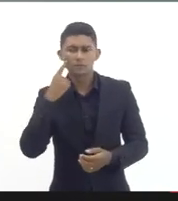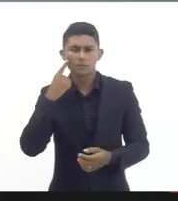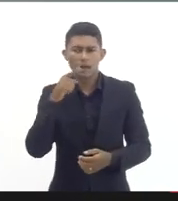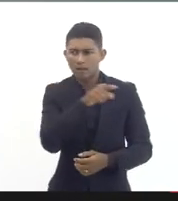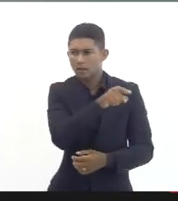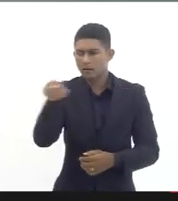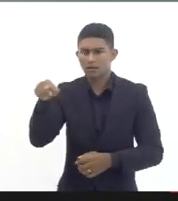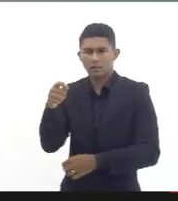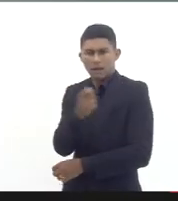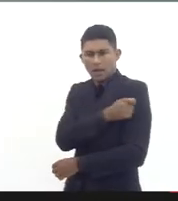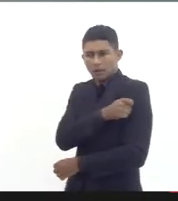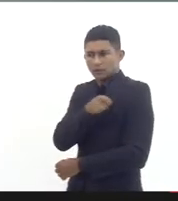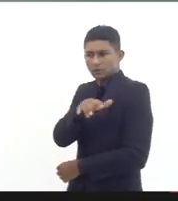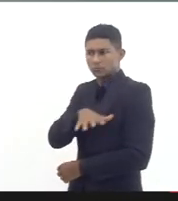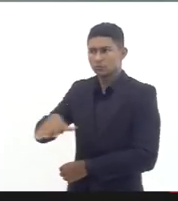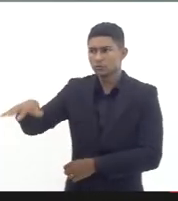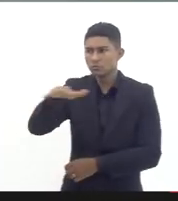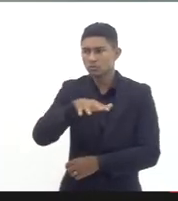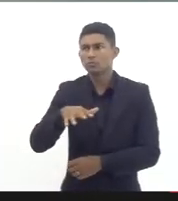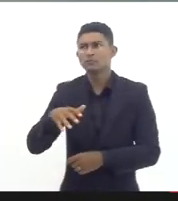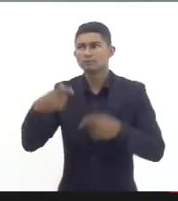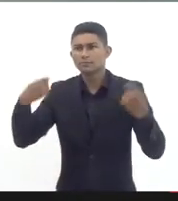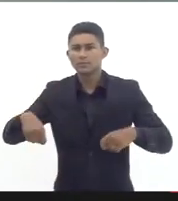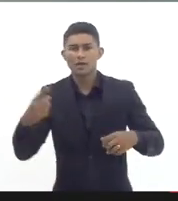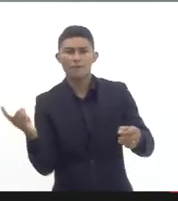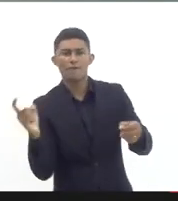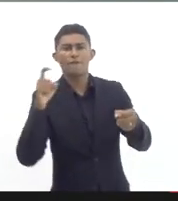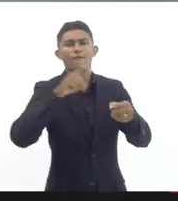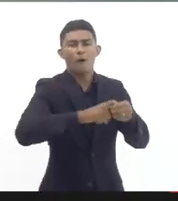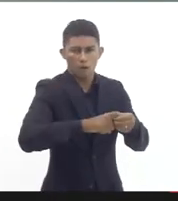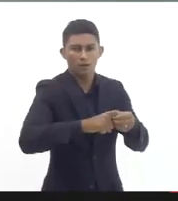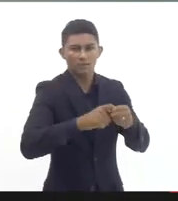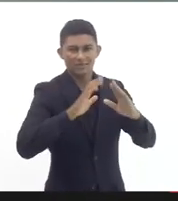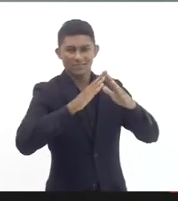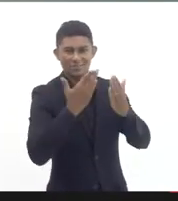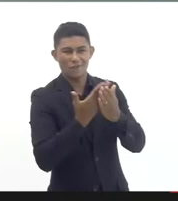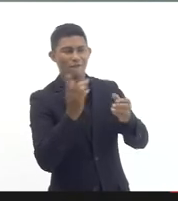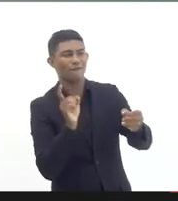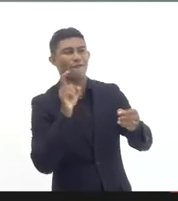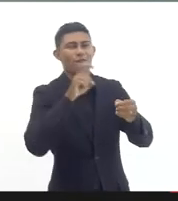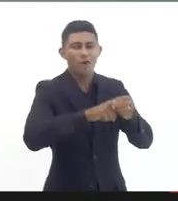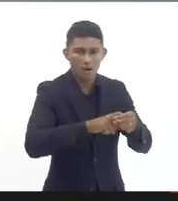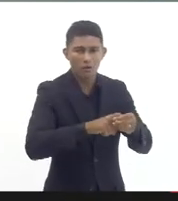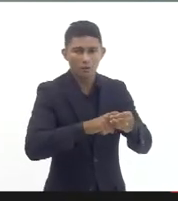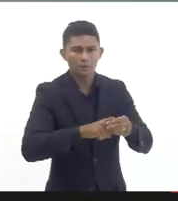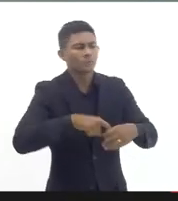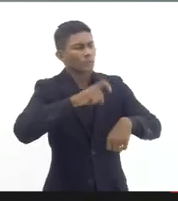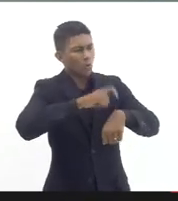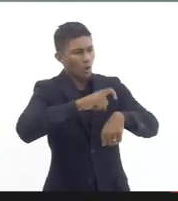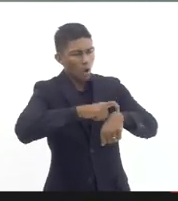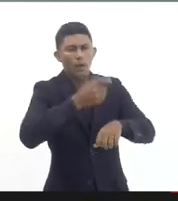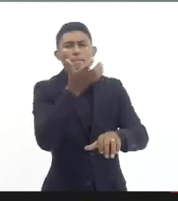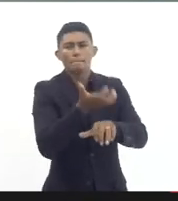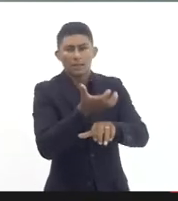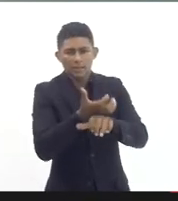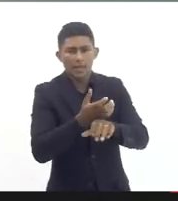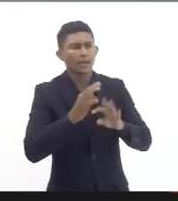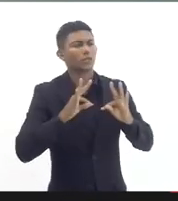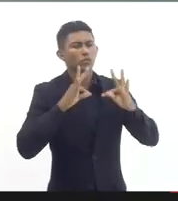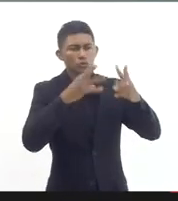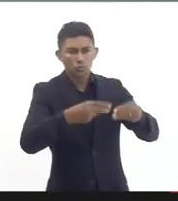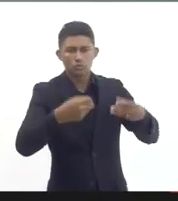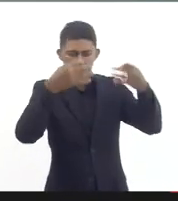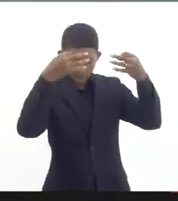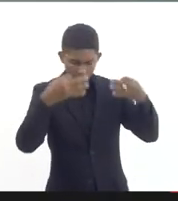cumprimento da carga horária letiva não é e em condições melhores